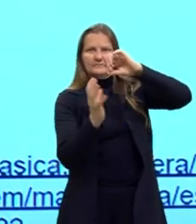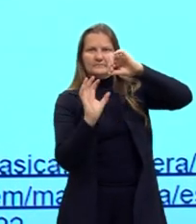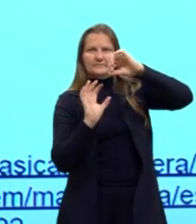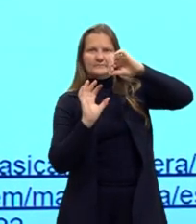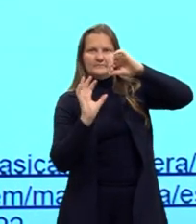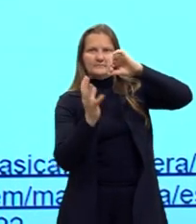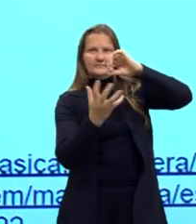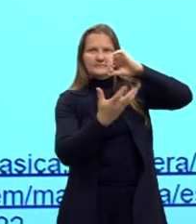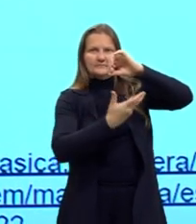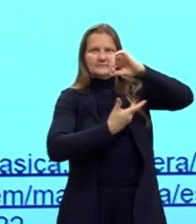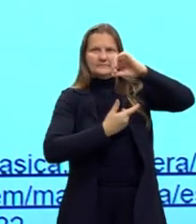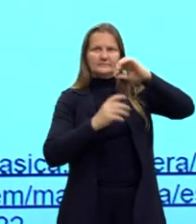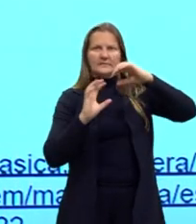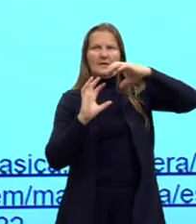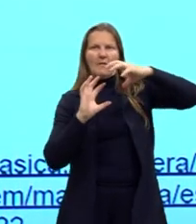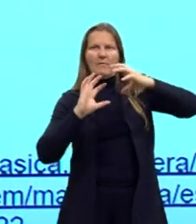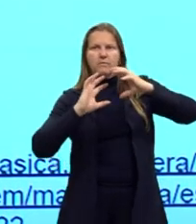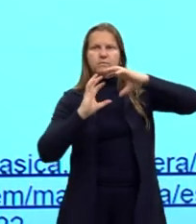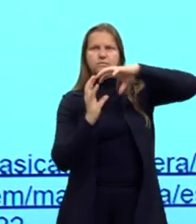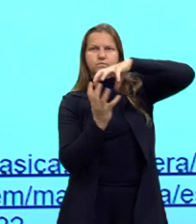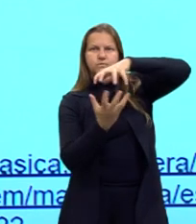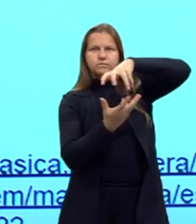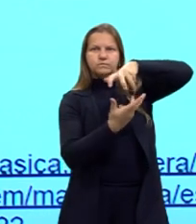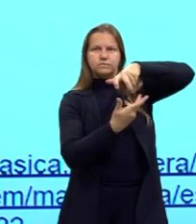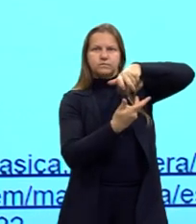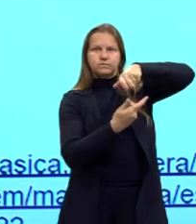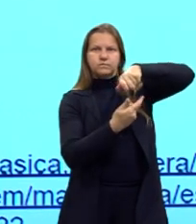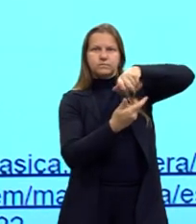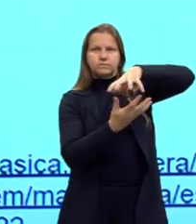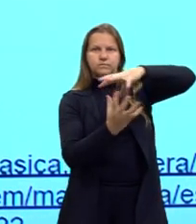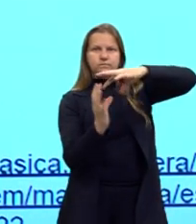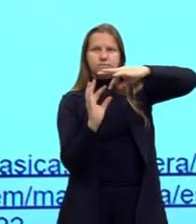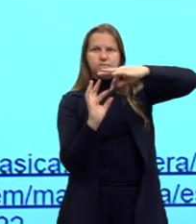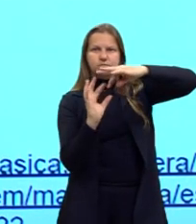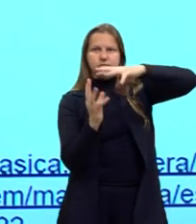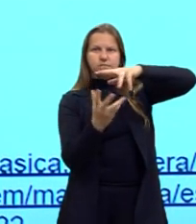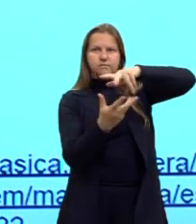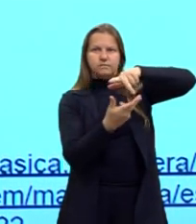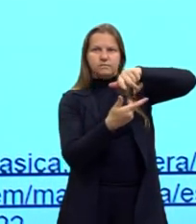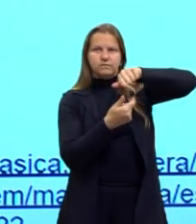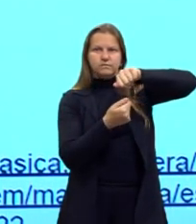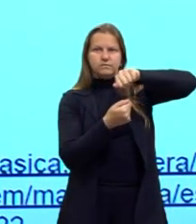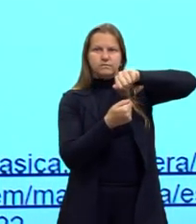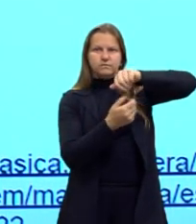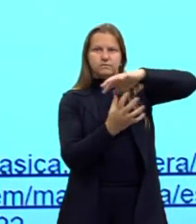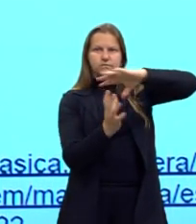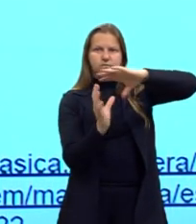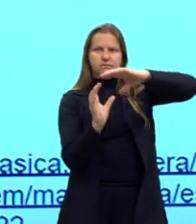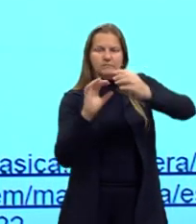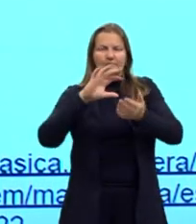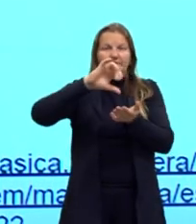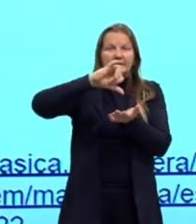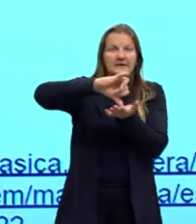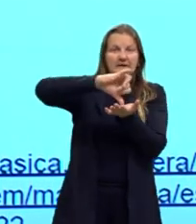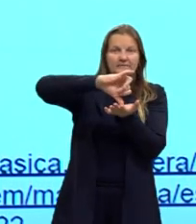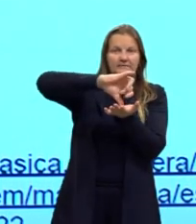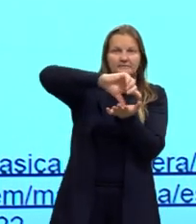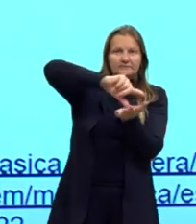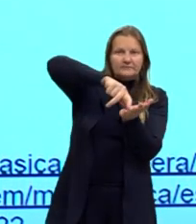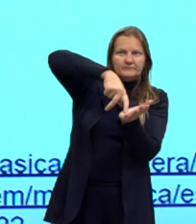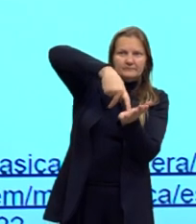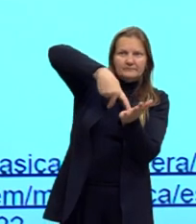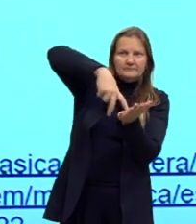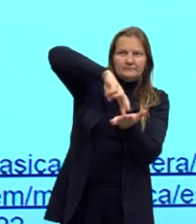formamos a esfera que seria essa figura tridimensional. Então nós temos o nosso eixo de rotação, né?